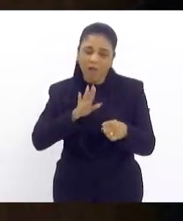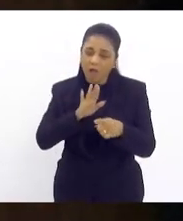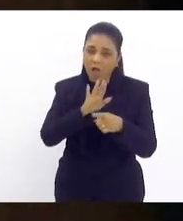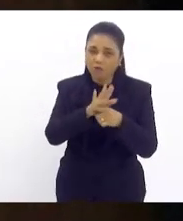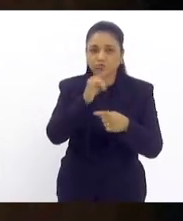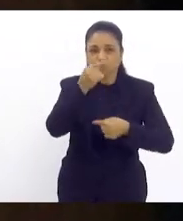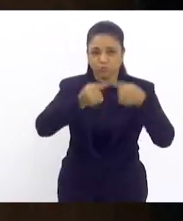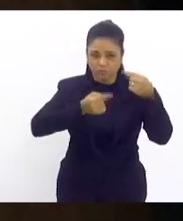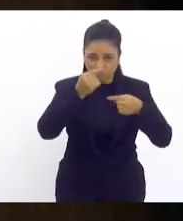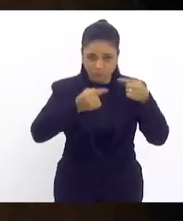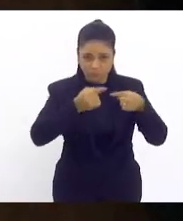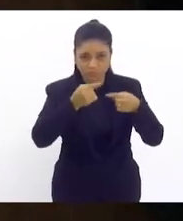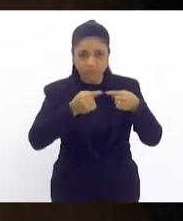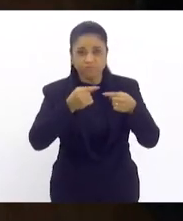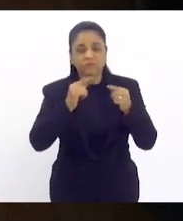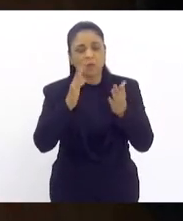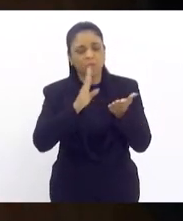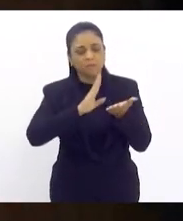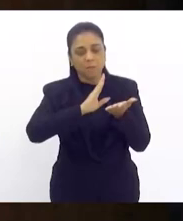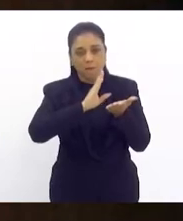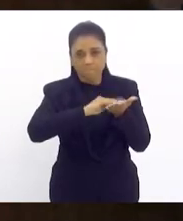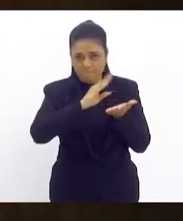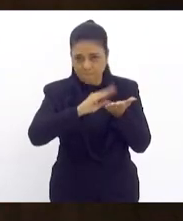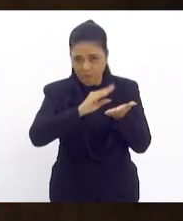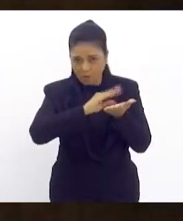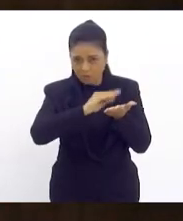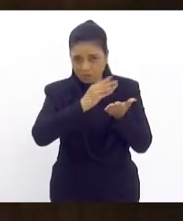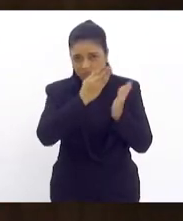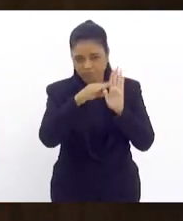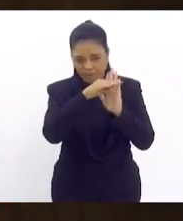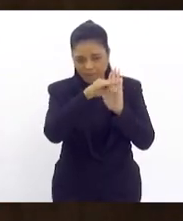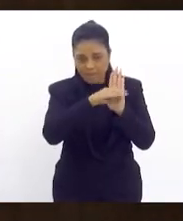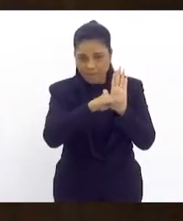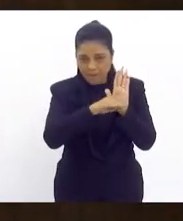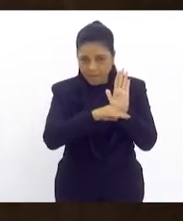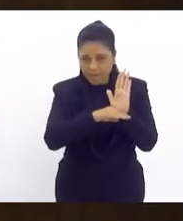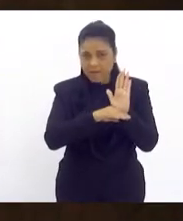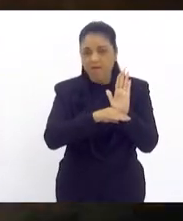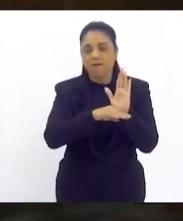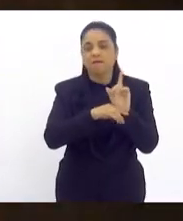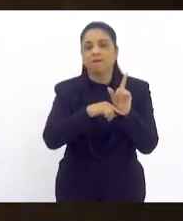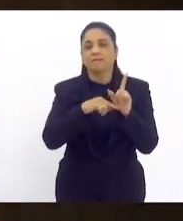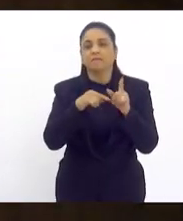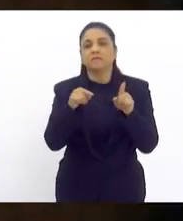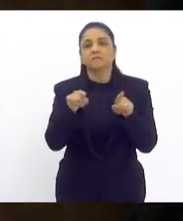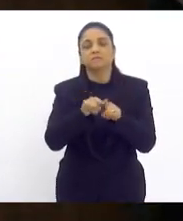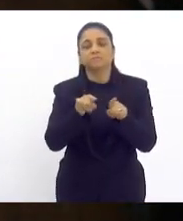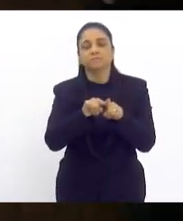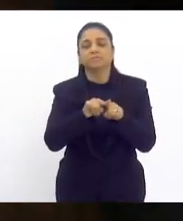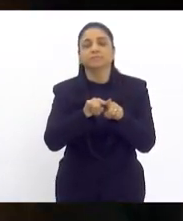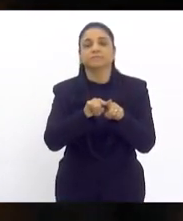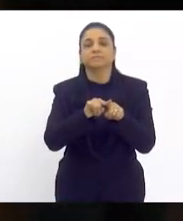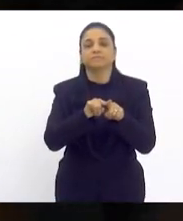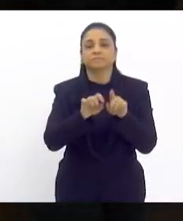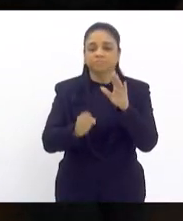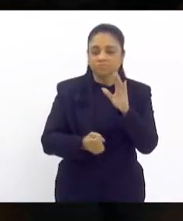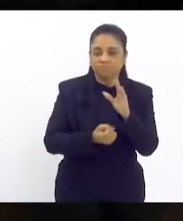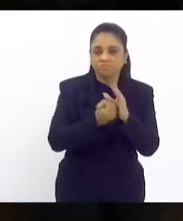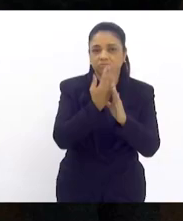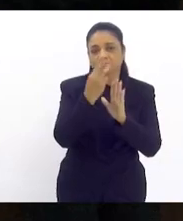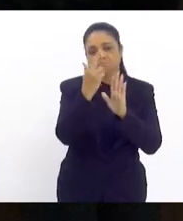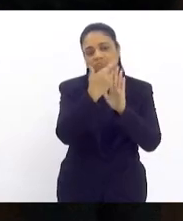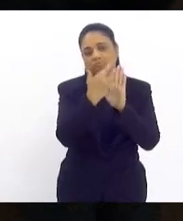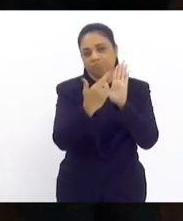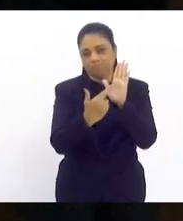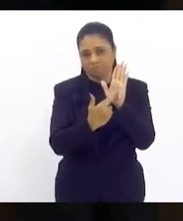possa trazer a pauta, porque foi uma orientação da presidência de vossa excelência para que nós pudéssemos criar aqui a normativa para